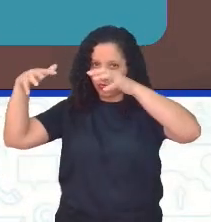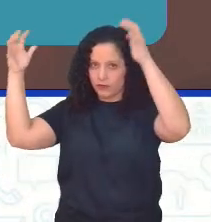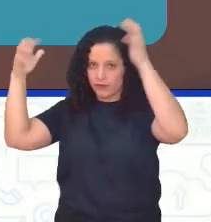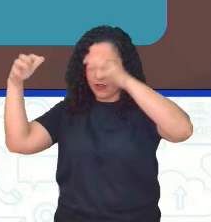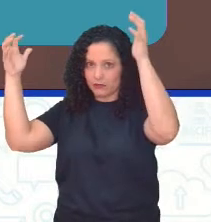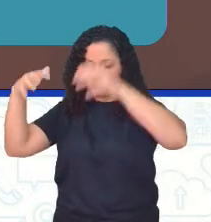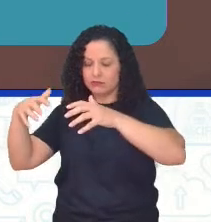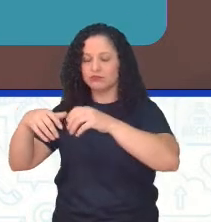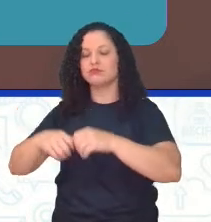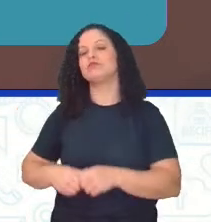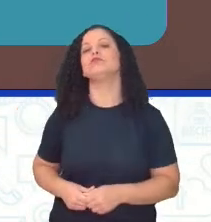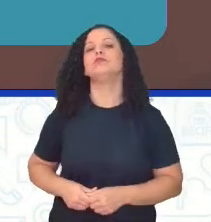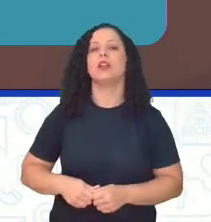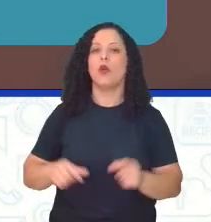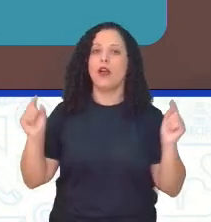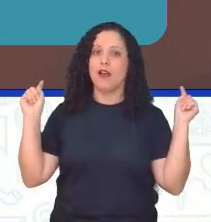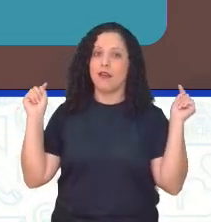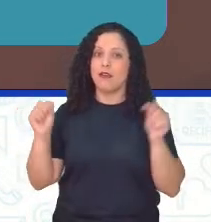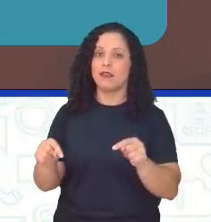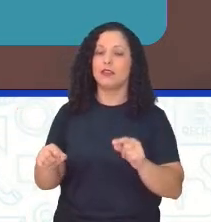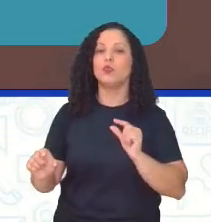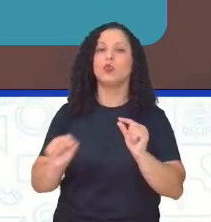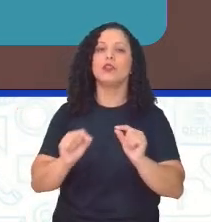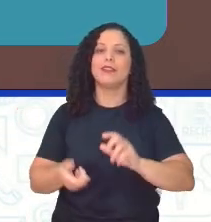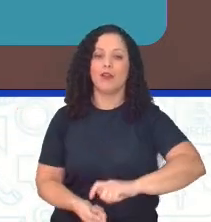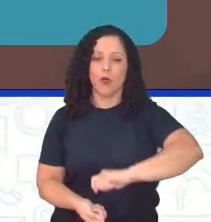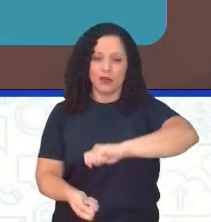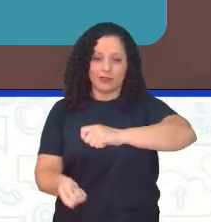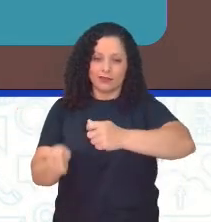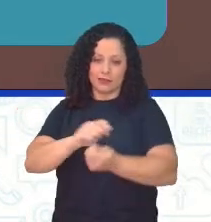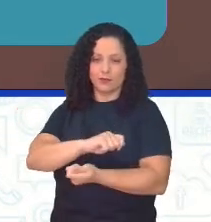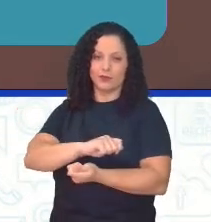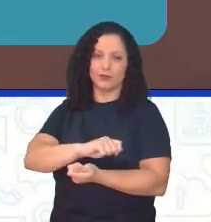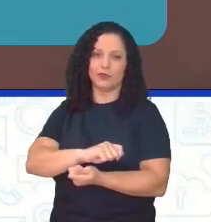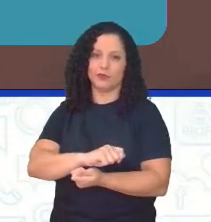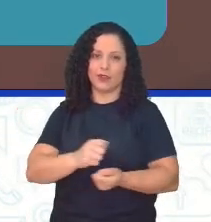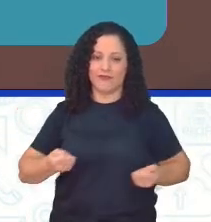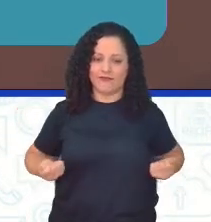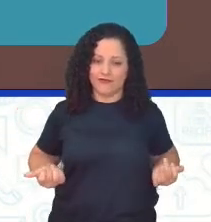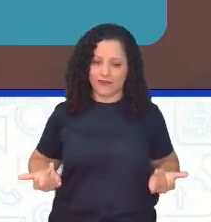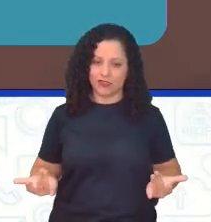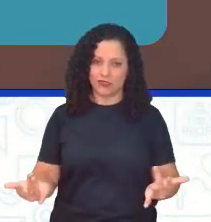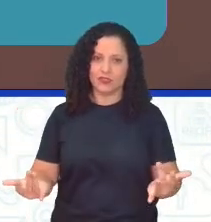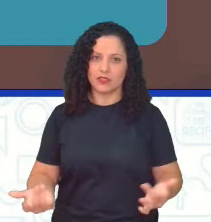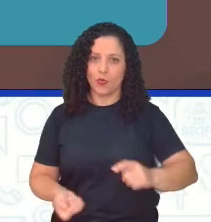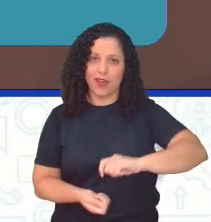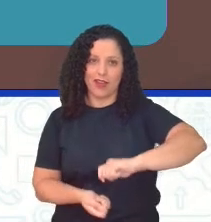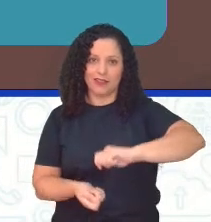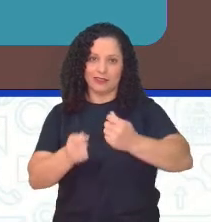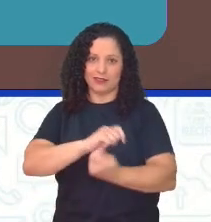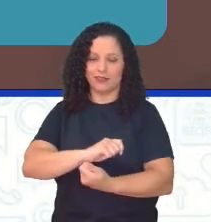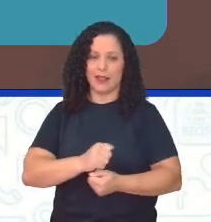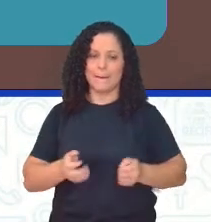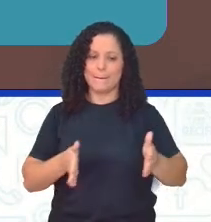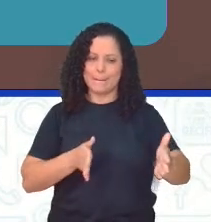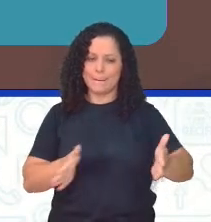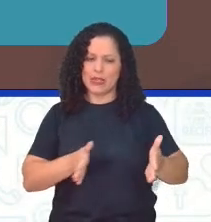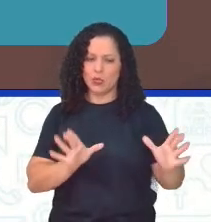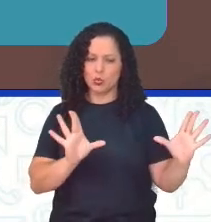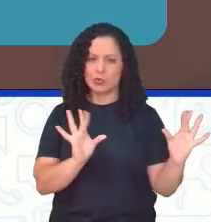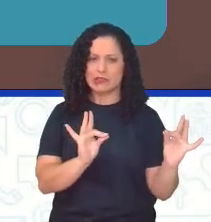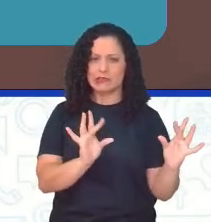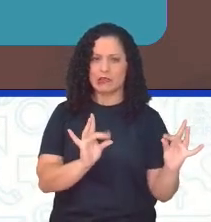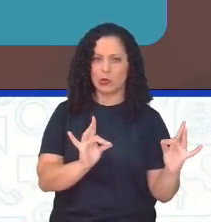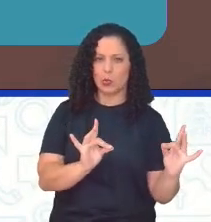úmida. Então, ele se adaptou, a vegetação se adaptou a, por exemplo, no período de estar muito seca, a